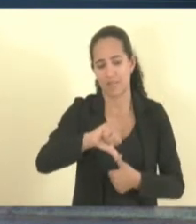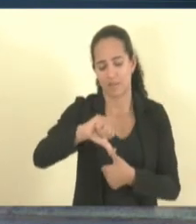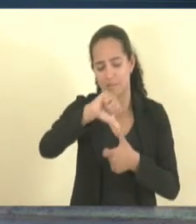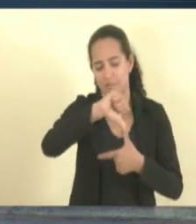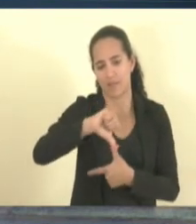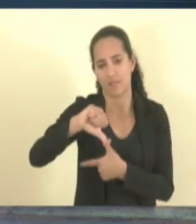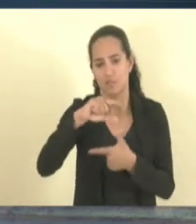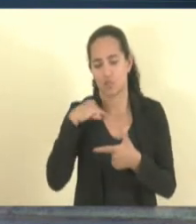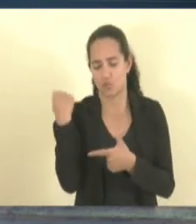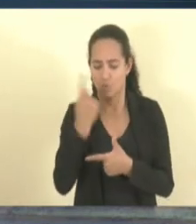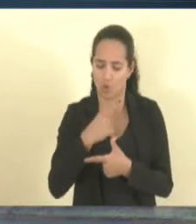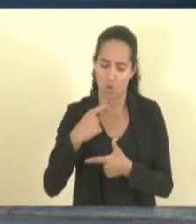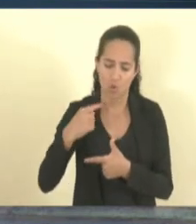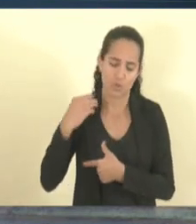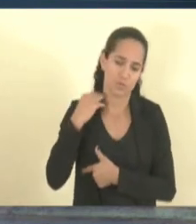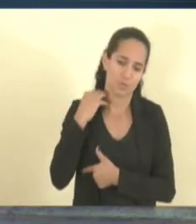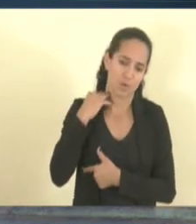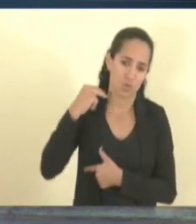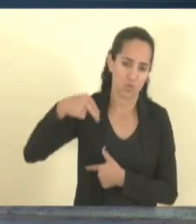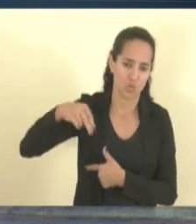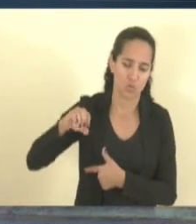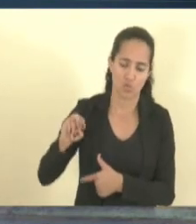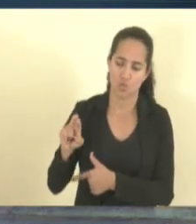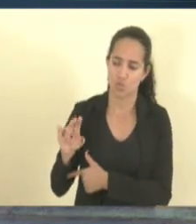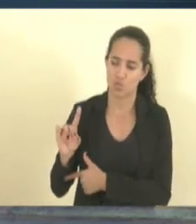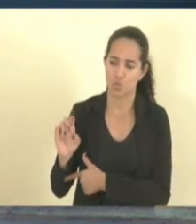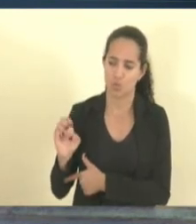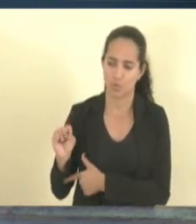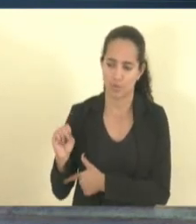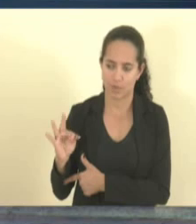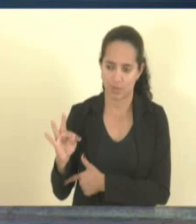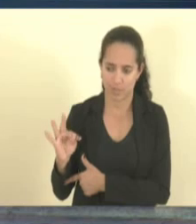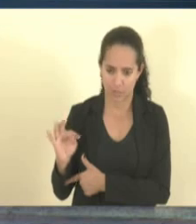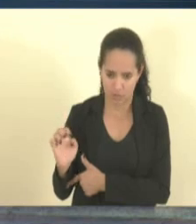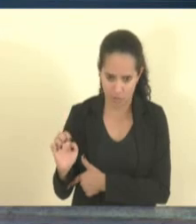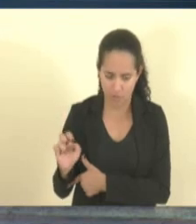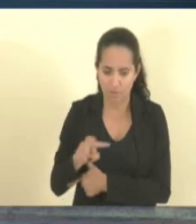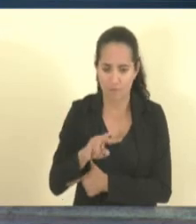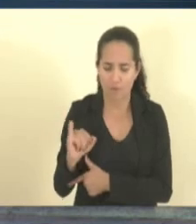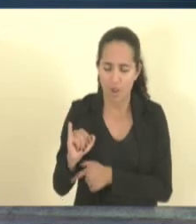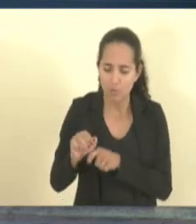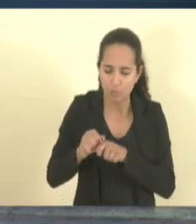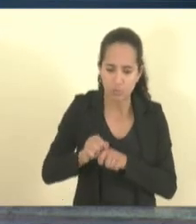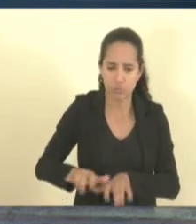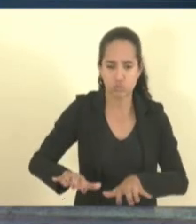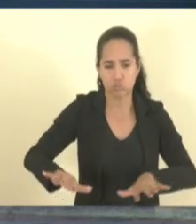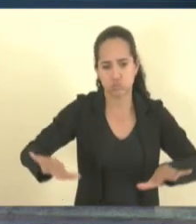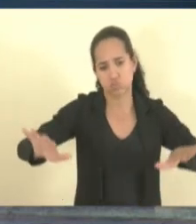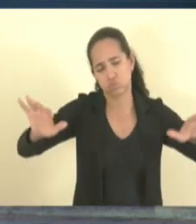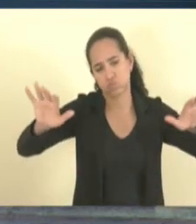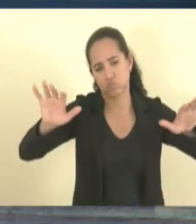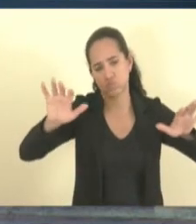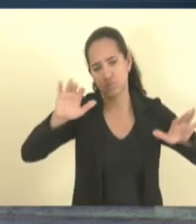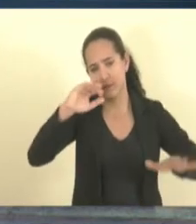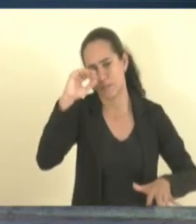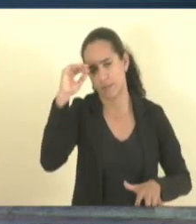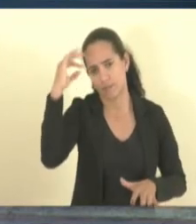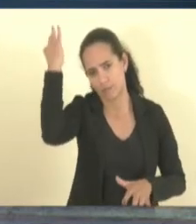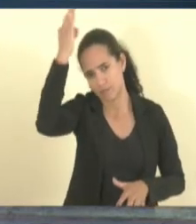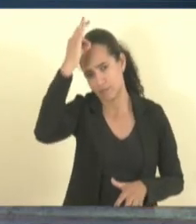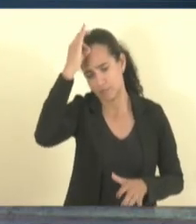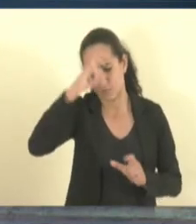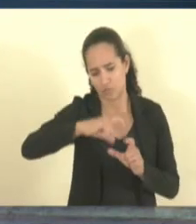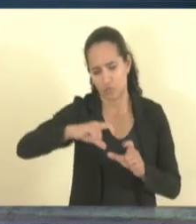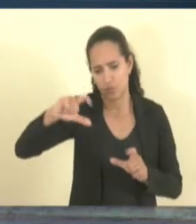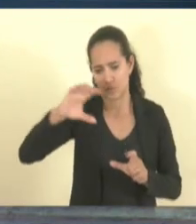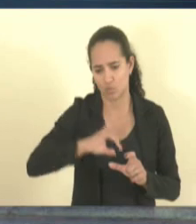vamos começar a expandir para todo o Estado, porque o Crédio Amigo, ele não